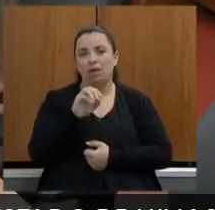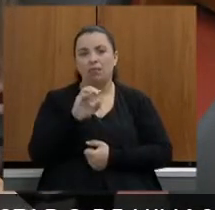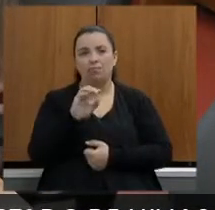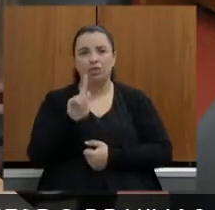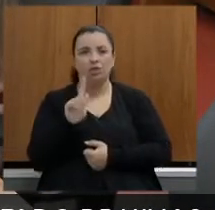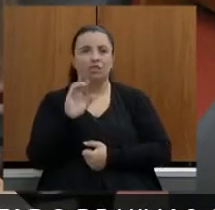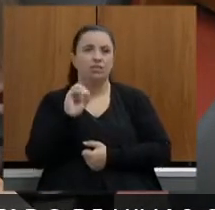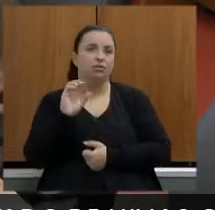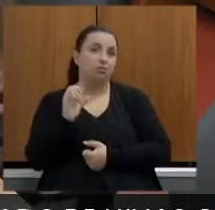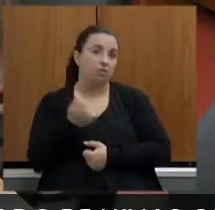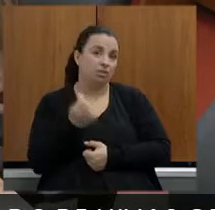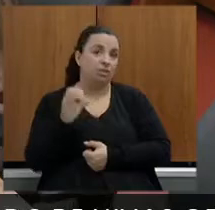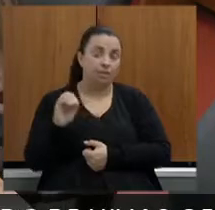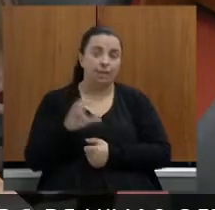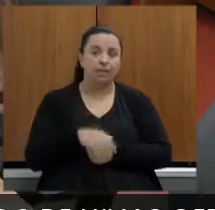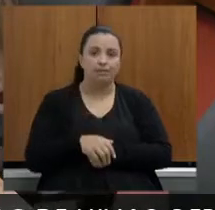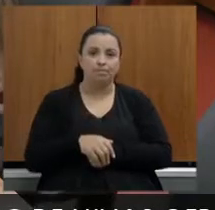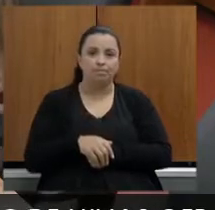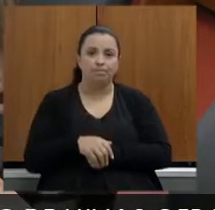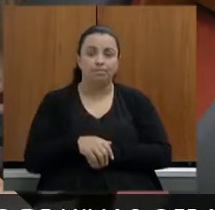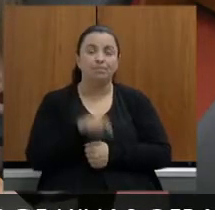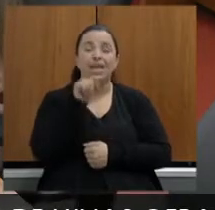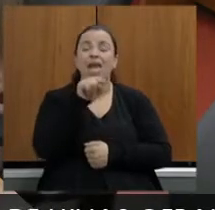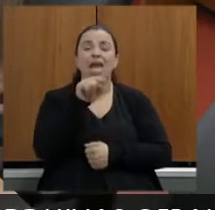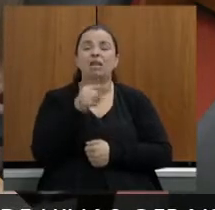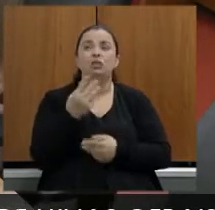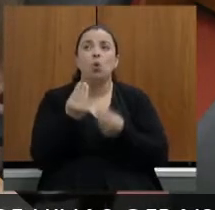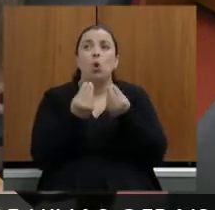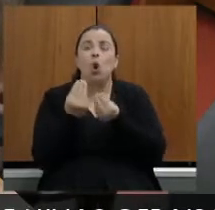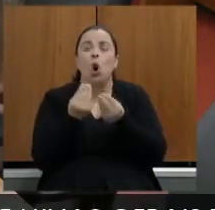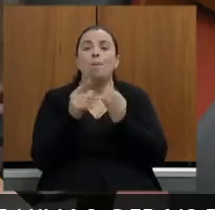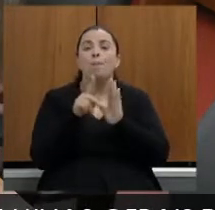qual é o estágio desse projeto né